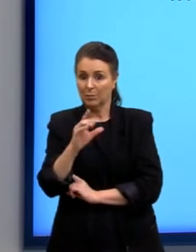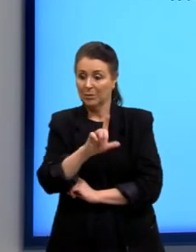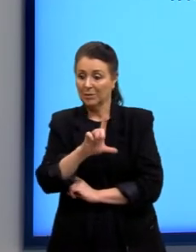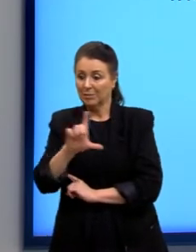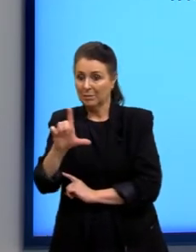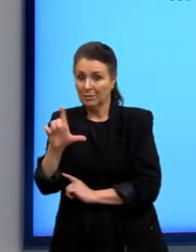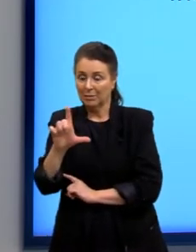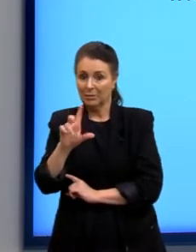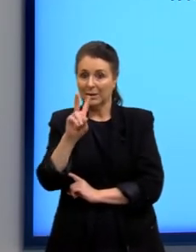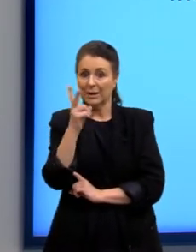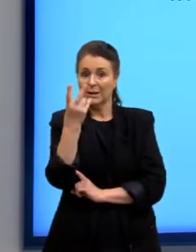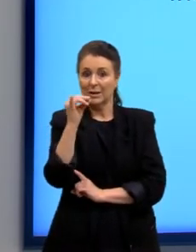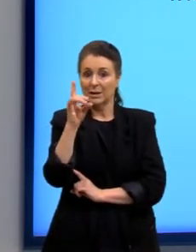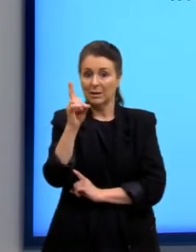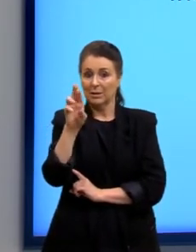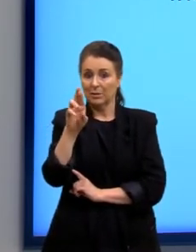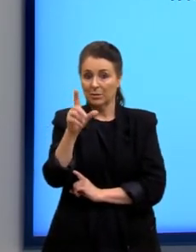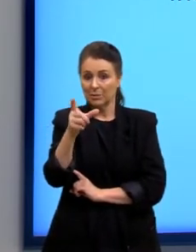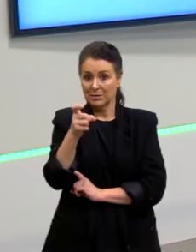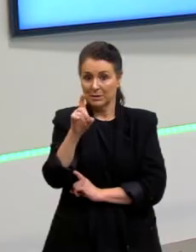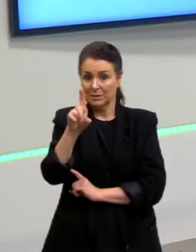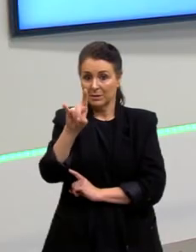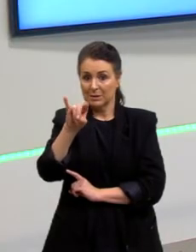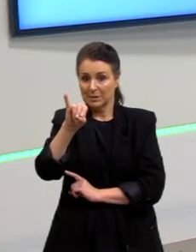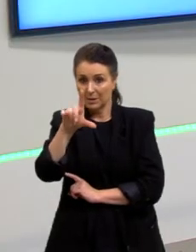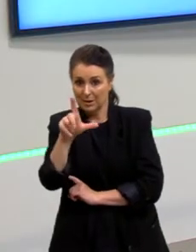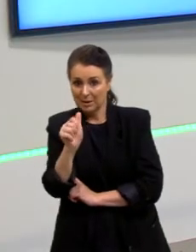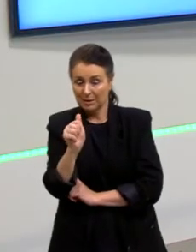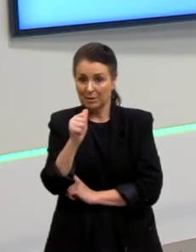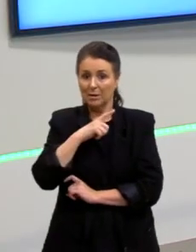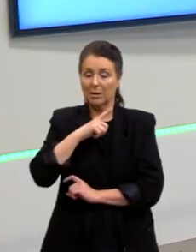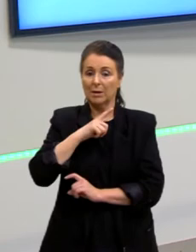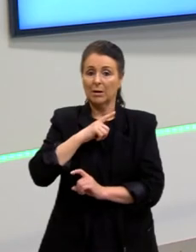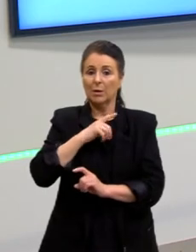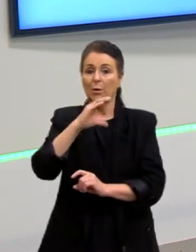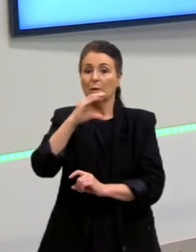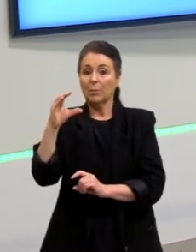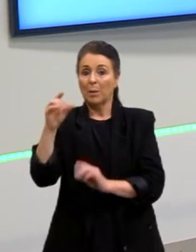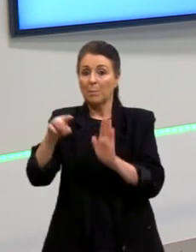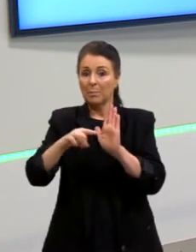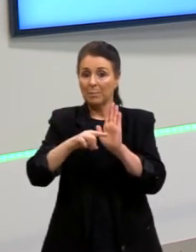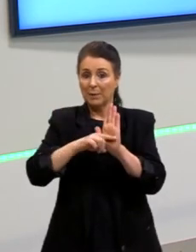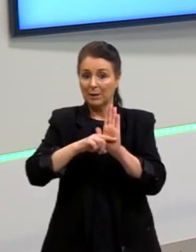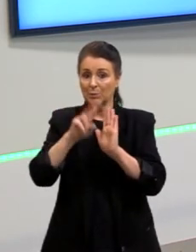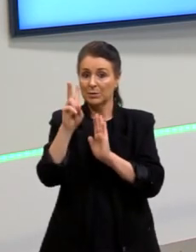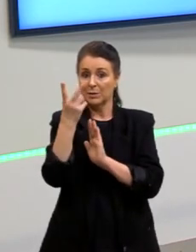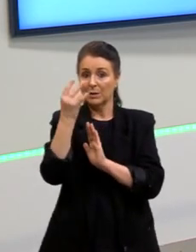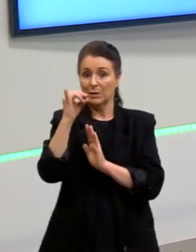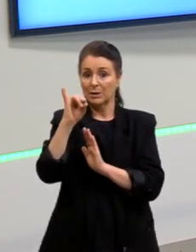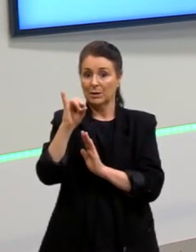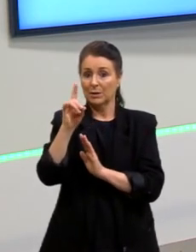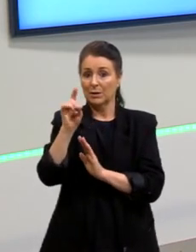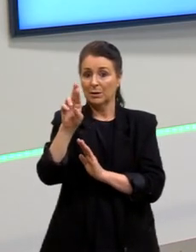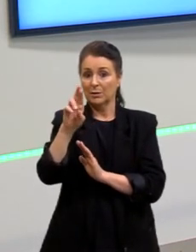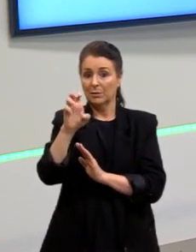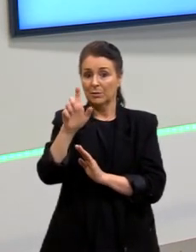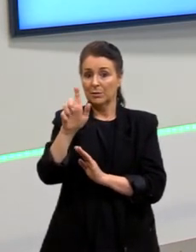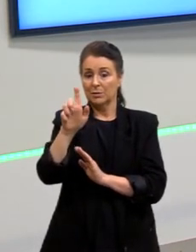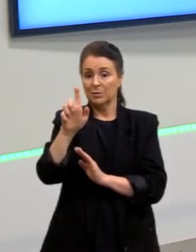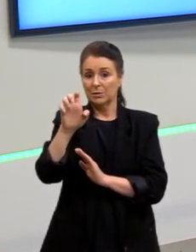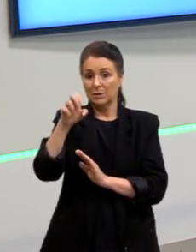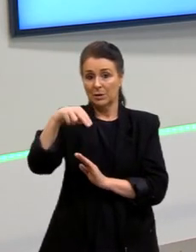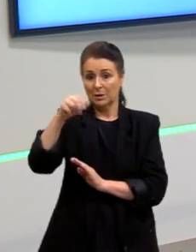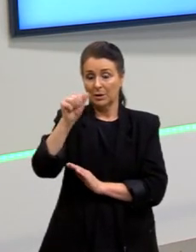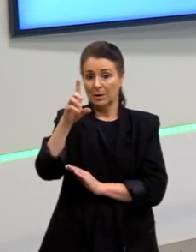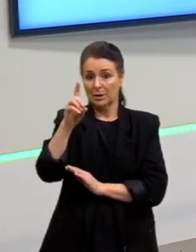dessa hidroxila, do carbono menos hidrogenado, temos a presença do ácido e da